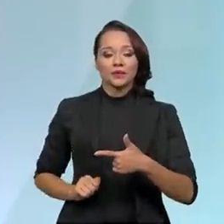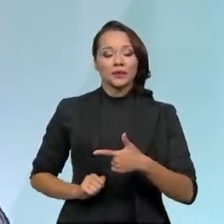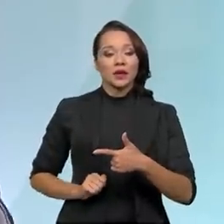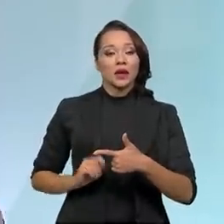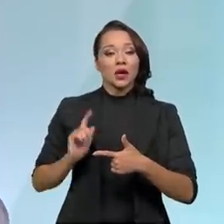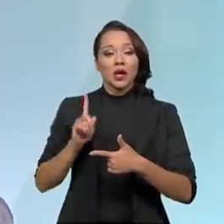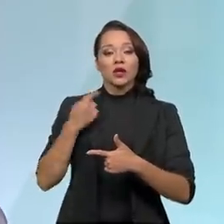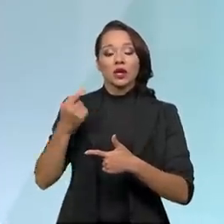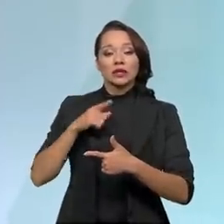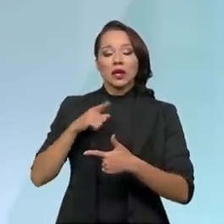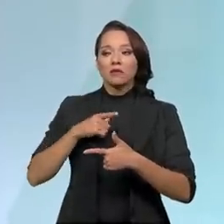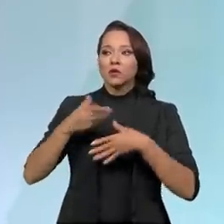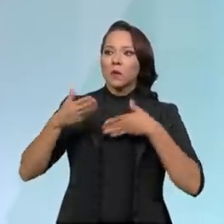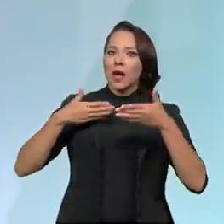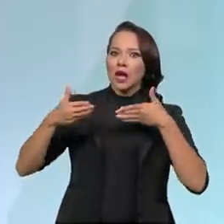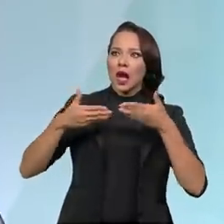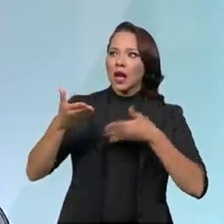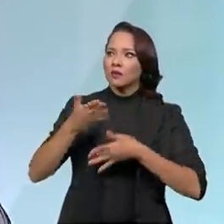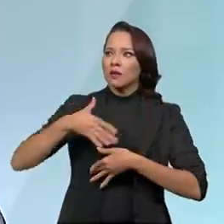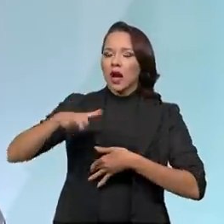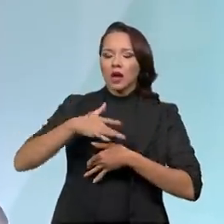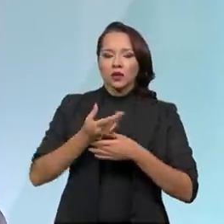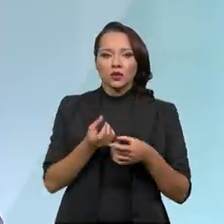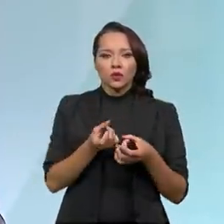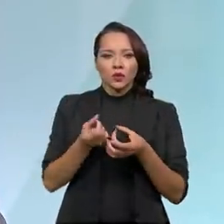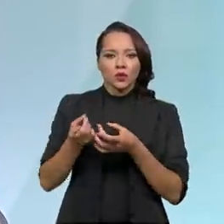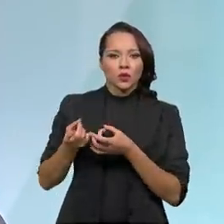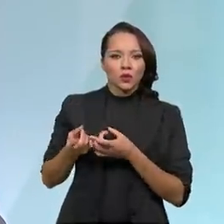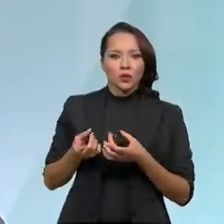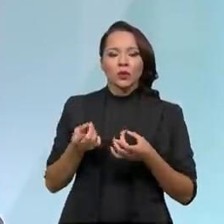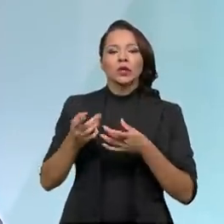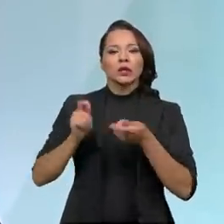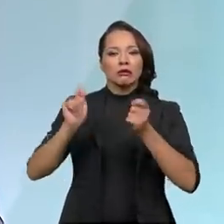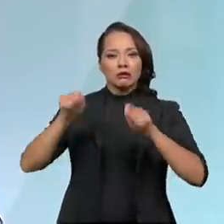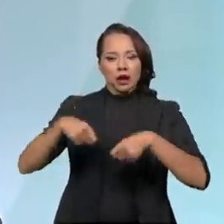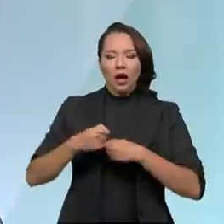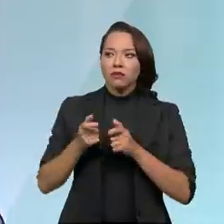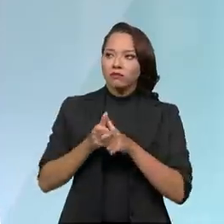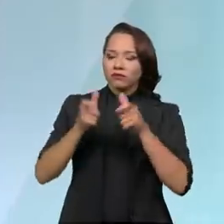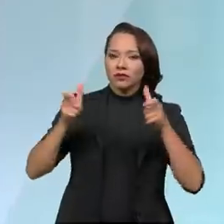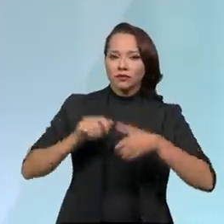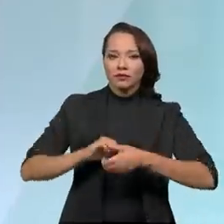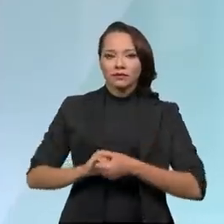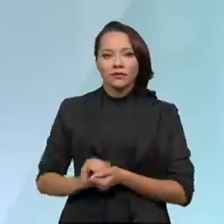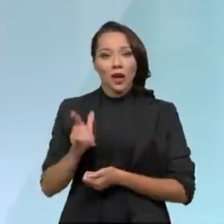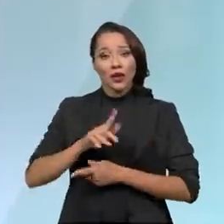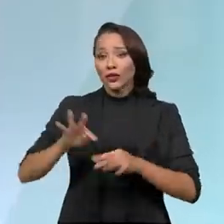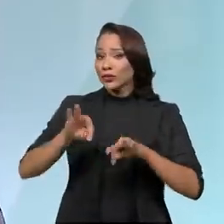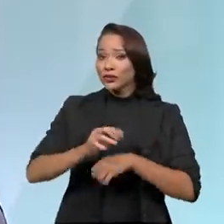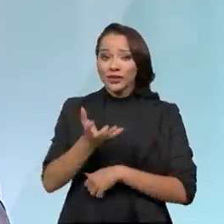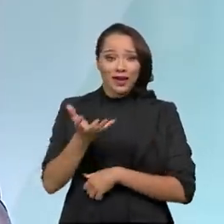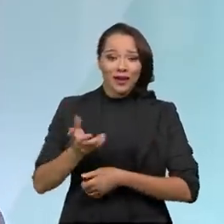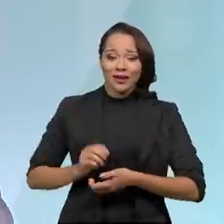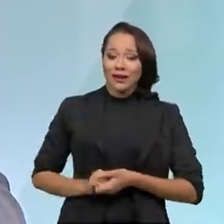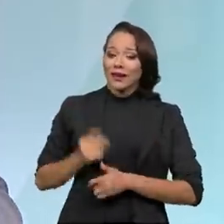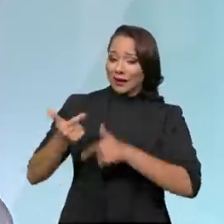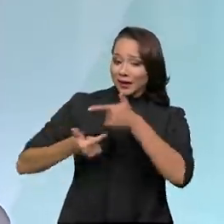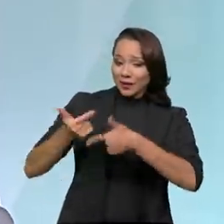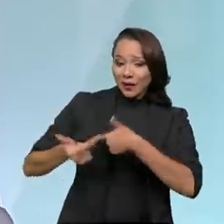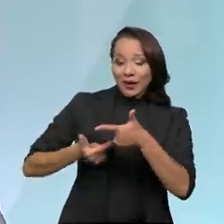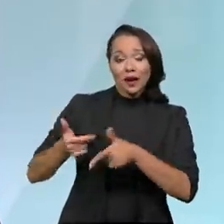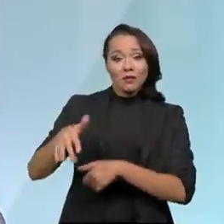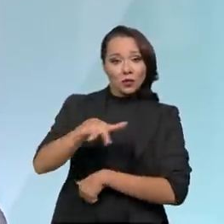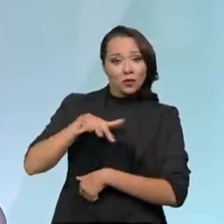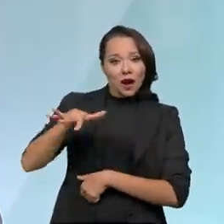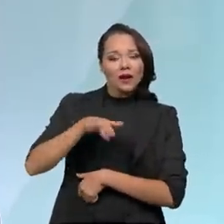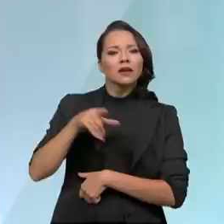temos um grande mercado consumidor, um mercado apto a crescimento. Então, é o que todo mundo quer. Quero trabalhar para um